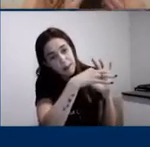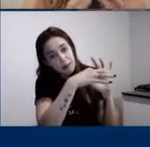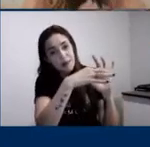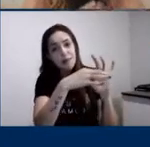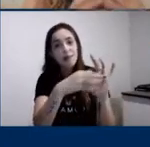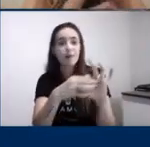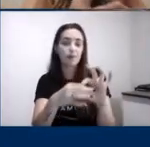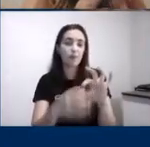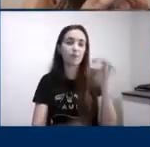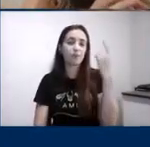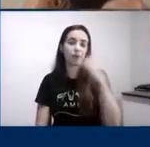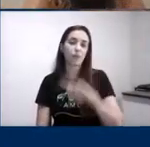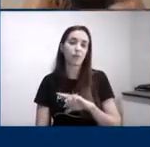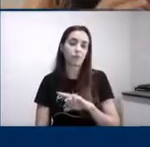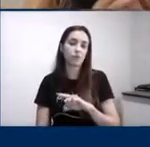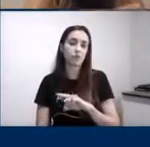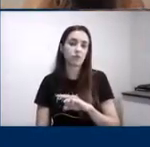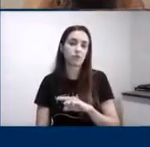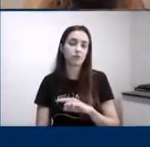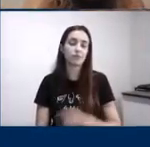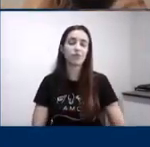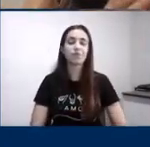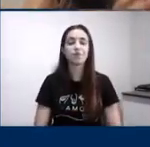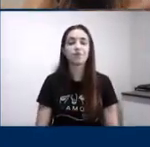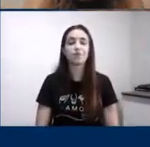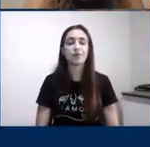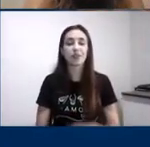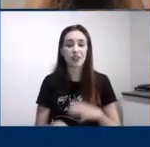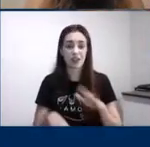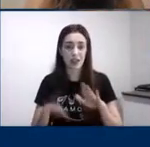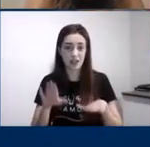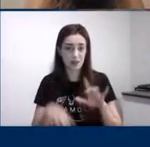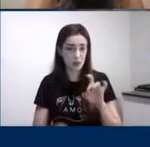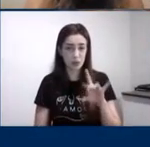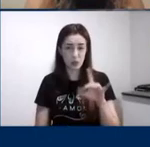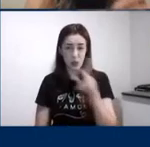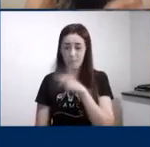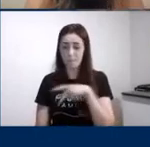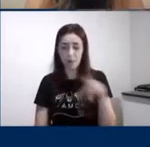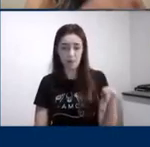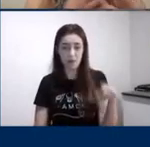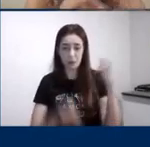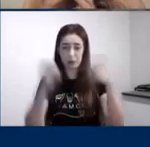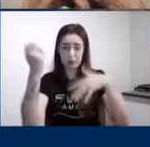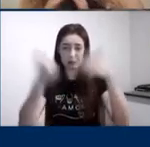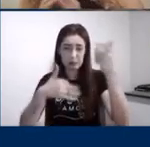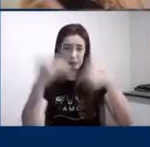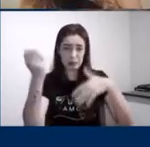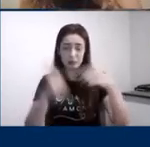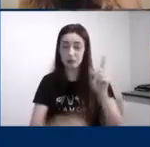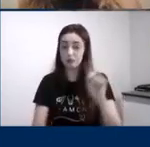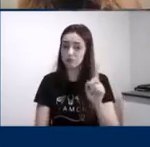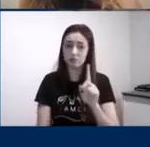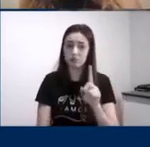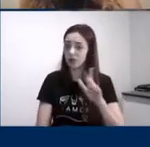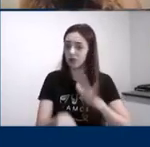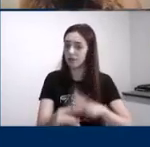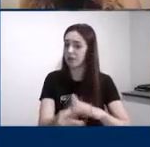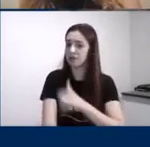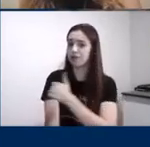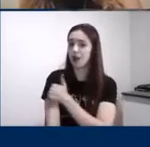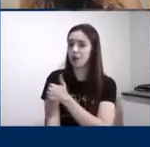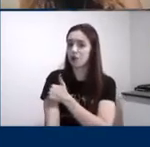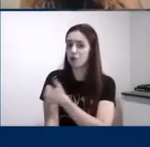e essa repetição nem sempre deve ser feita pelo professor ela tem que ser feita pelo próprio sujeito pelo próprio aluno